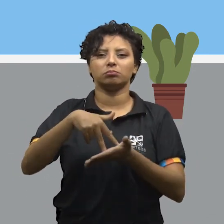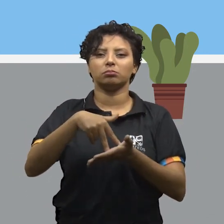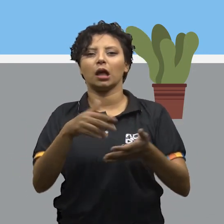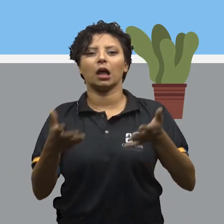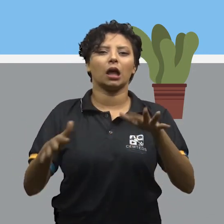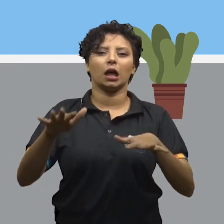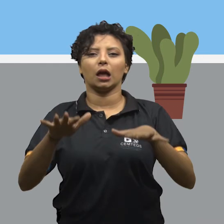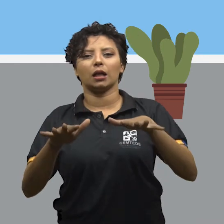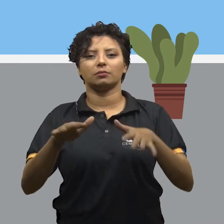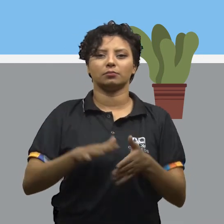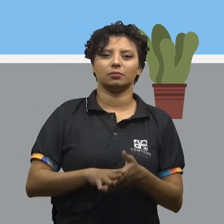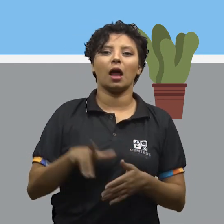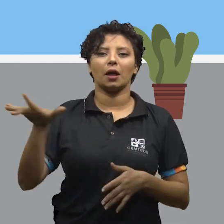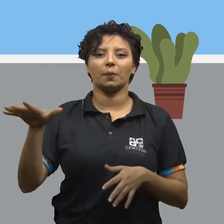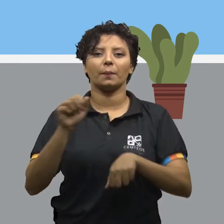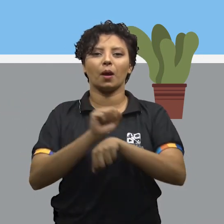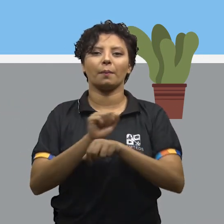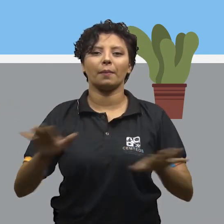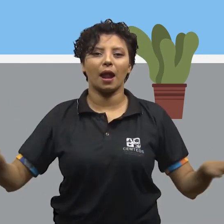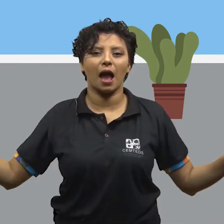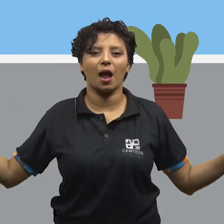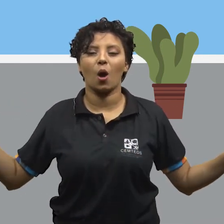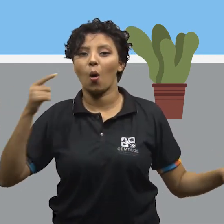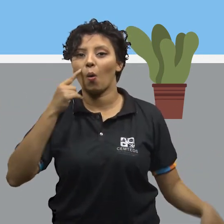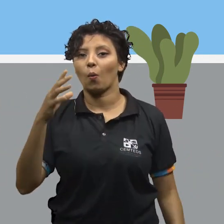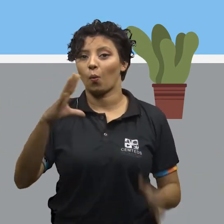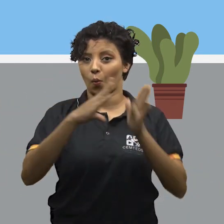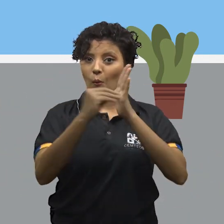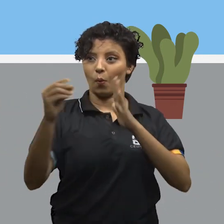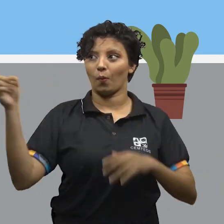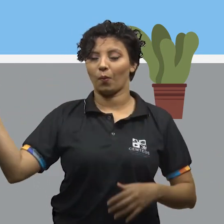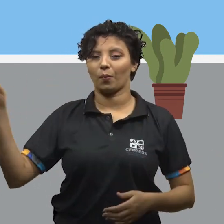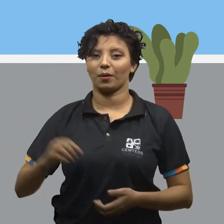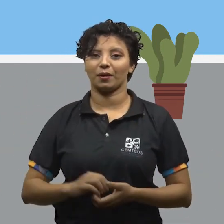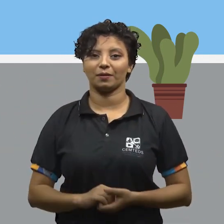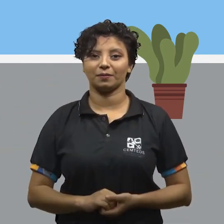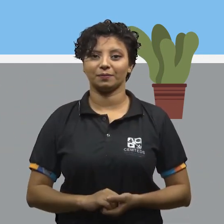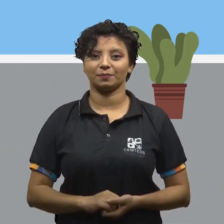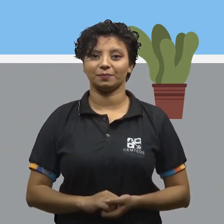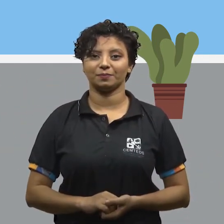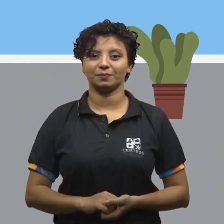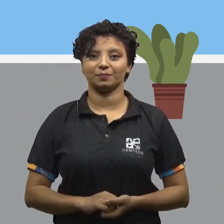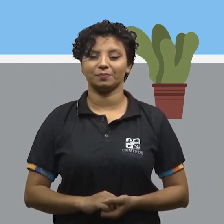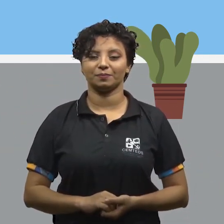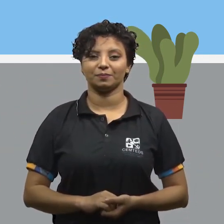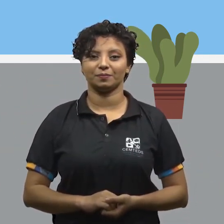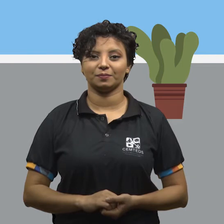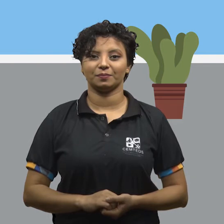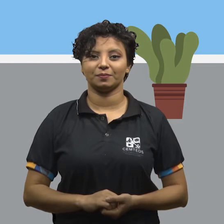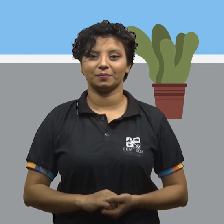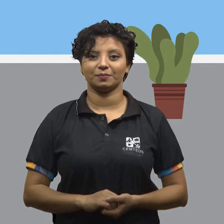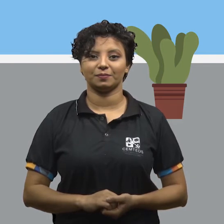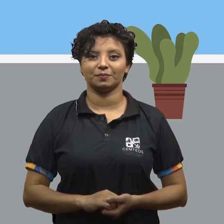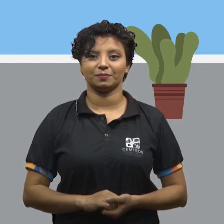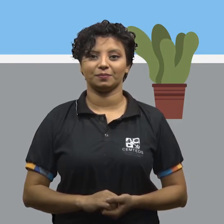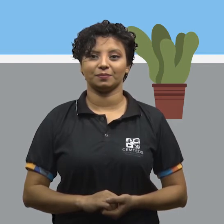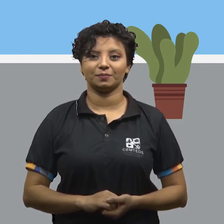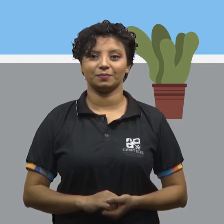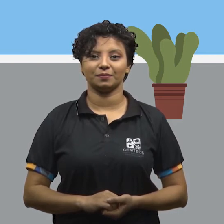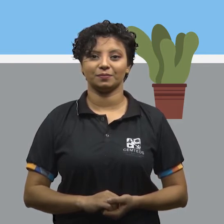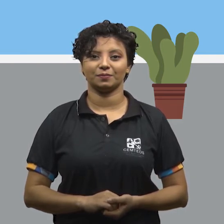Se posicionou, abriu os bracinhos e elevou a perna bem o mais alto possível lá atrás. Isso. Cinco segundos.